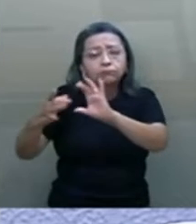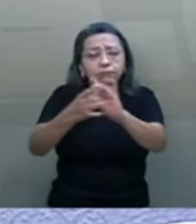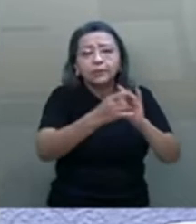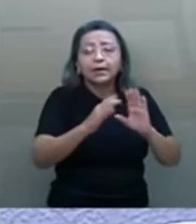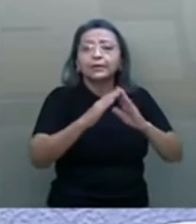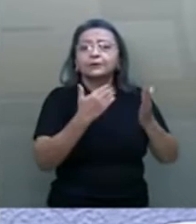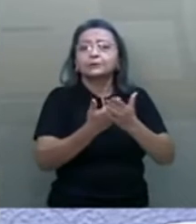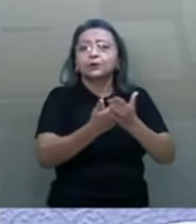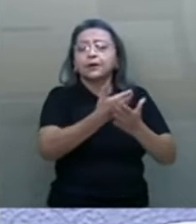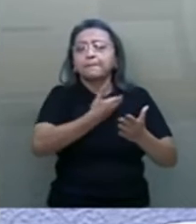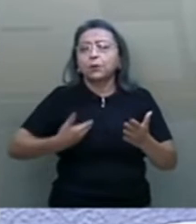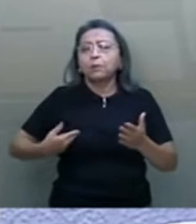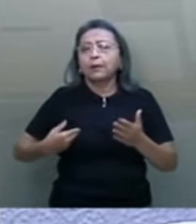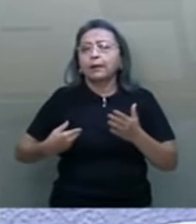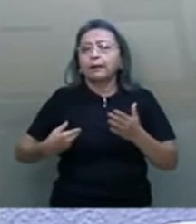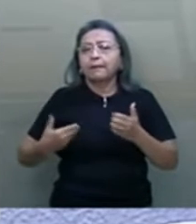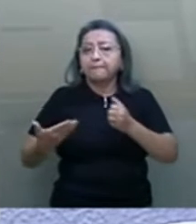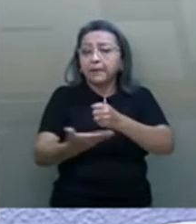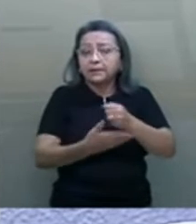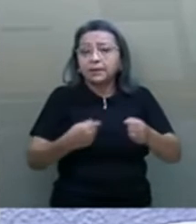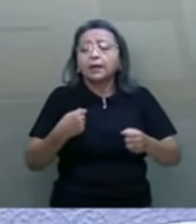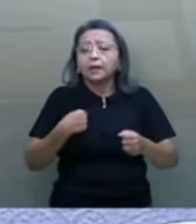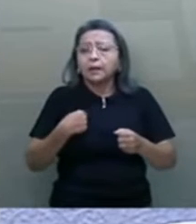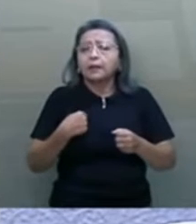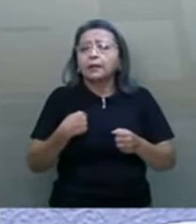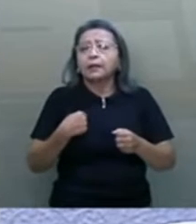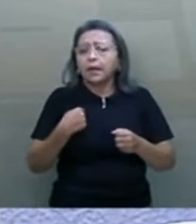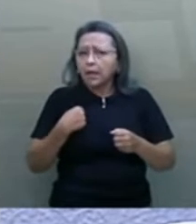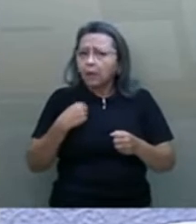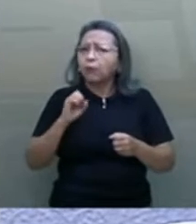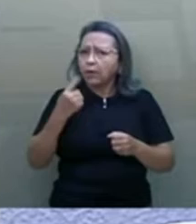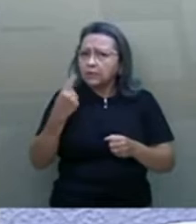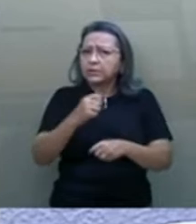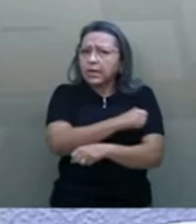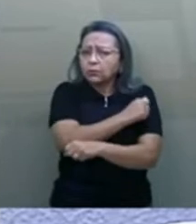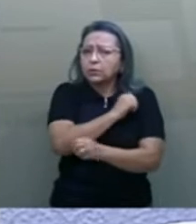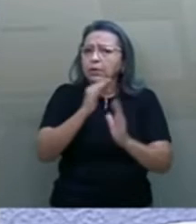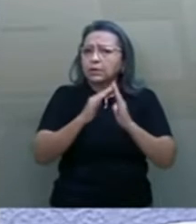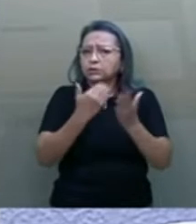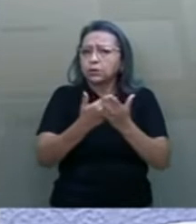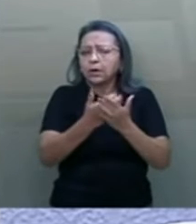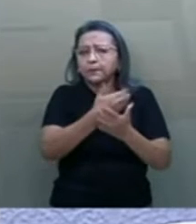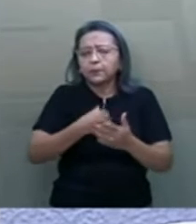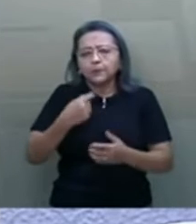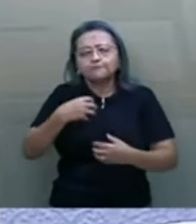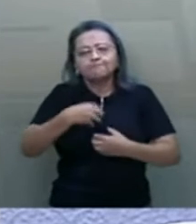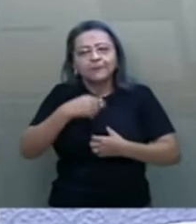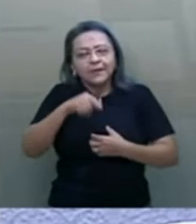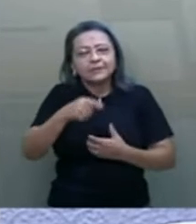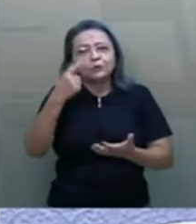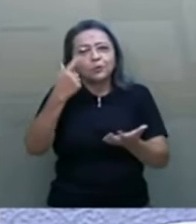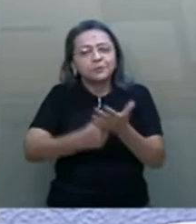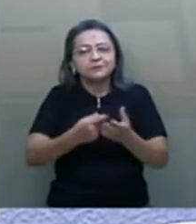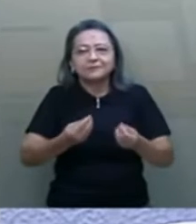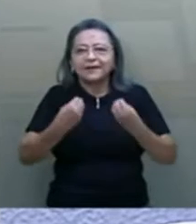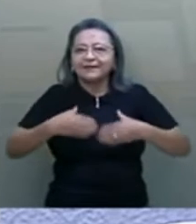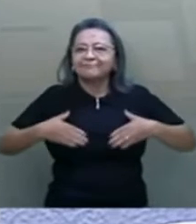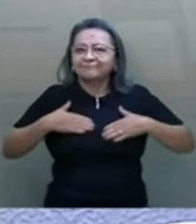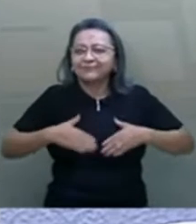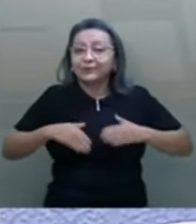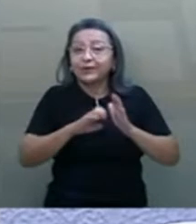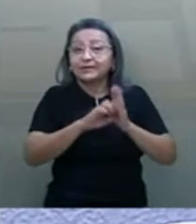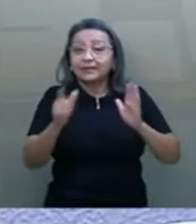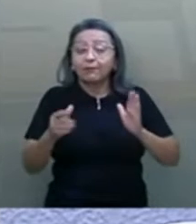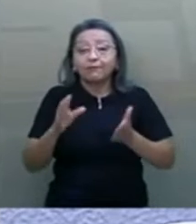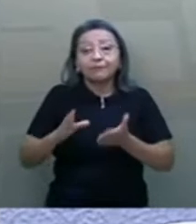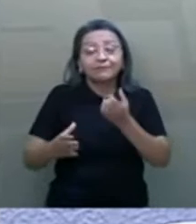educação básica. Eu, egresso de escola pública que sou, vejo tal compromisso com grande satisfação. O edital garantiu 3